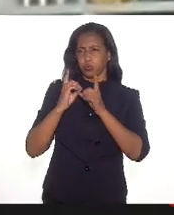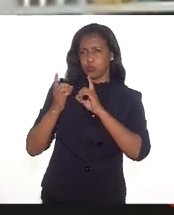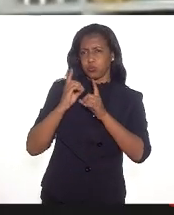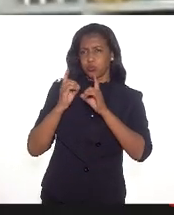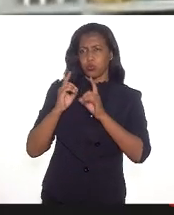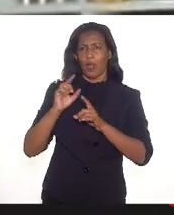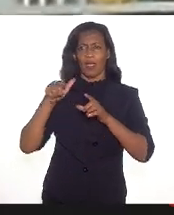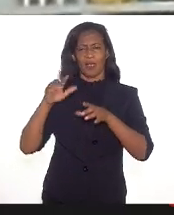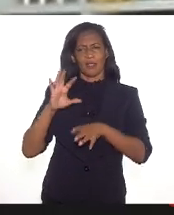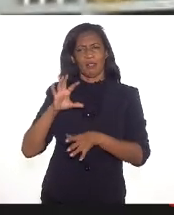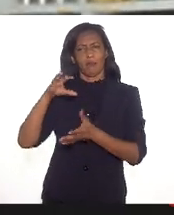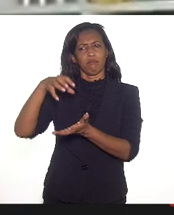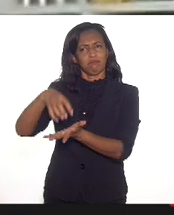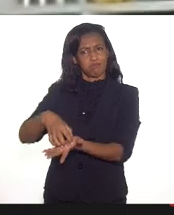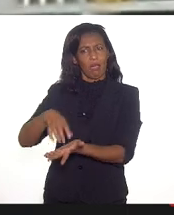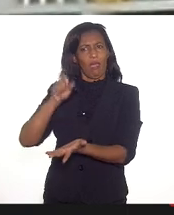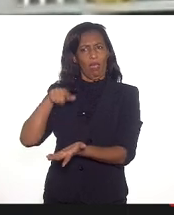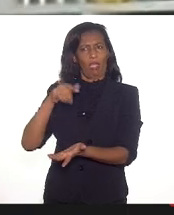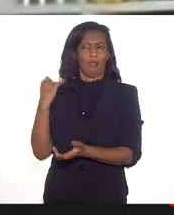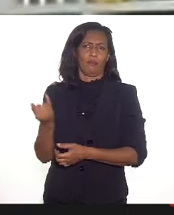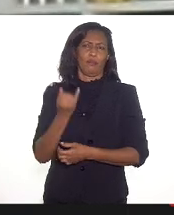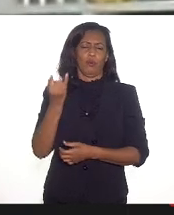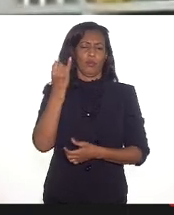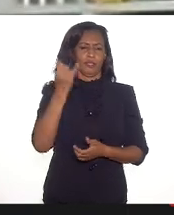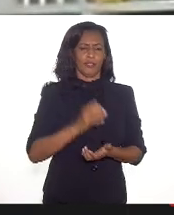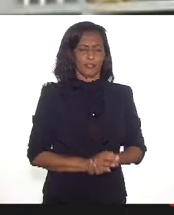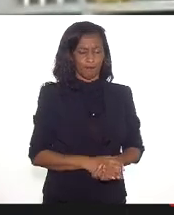esse setor que é tão importante, que é tão,